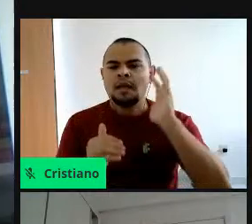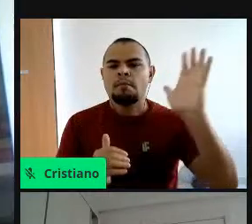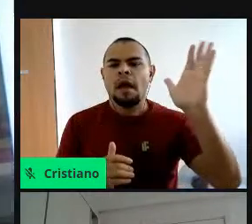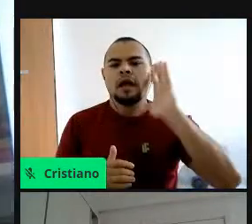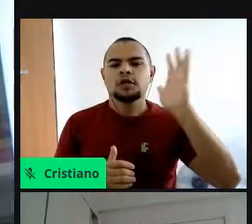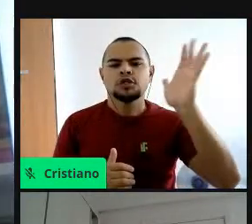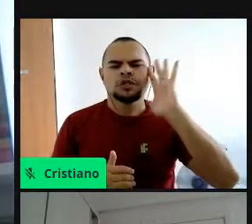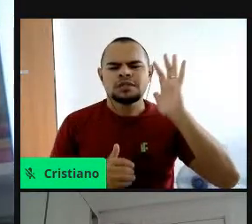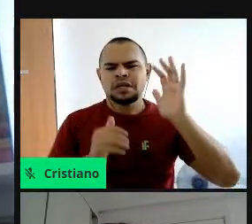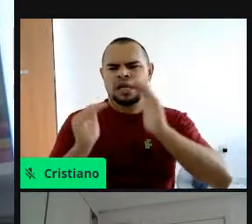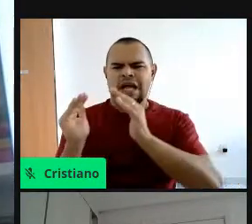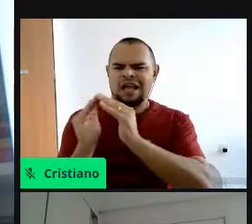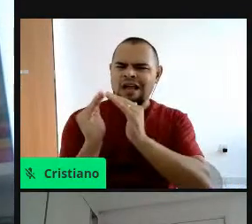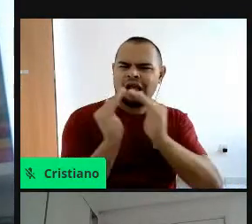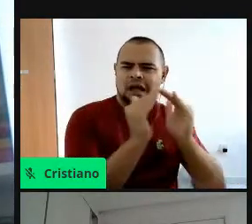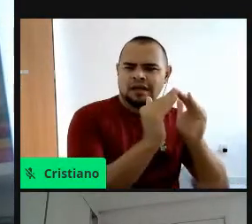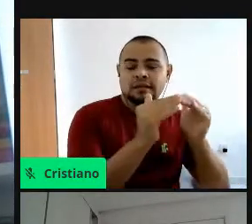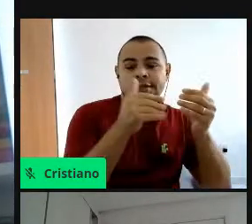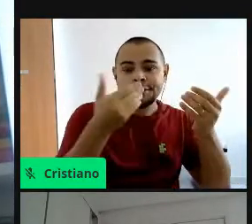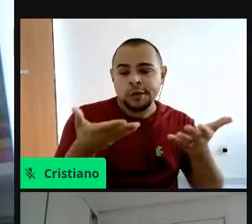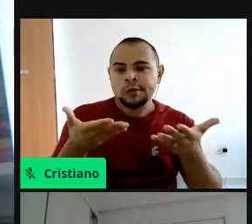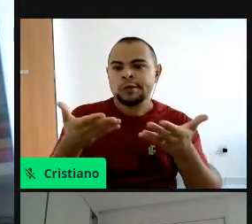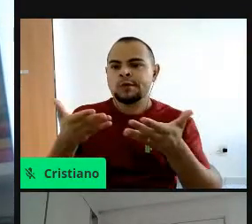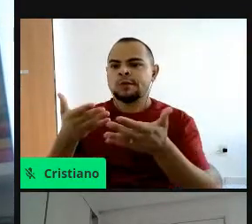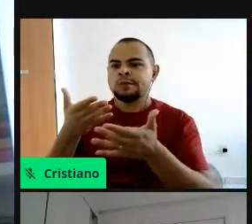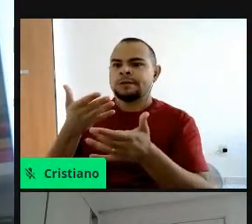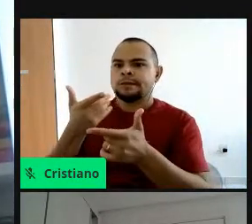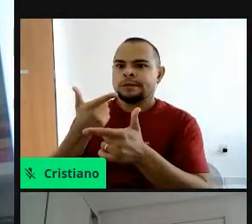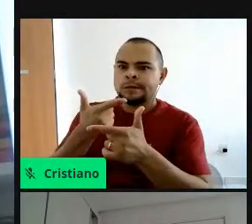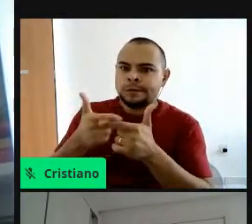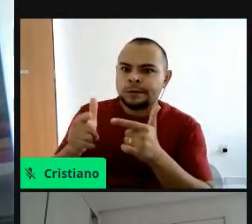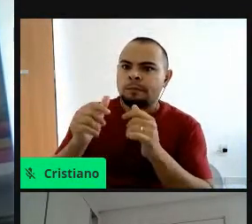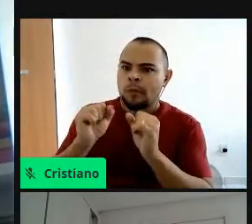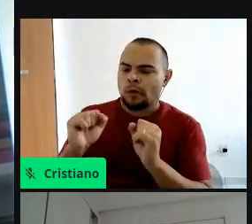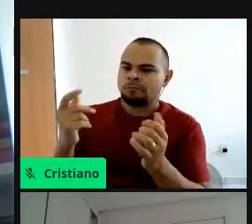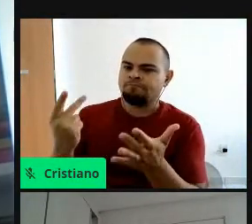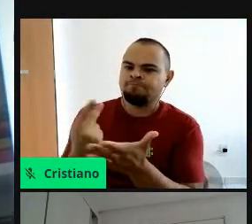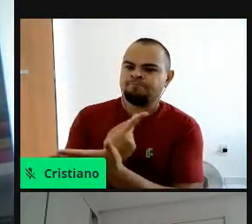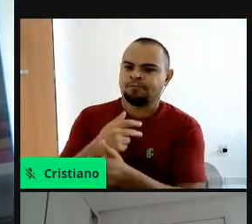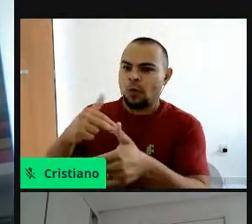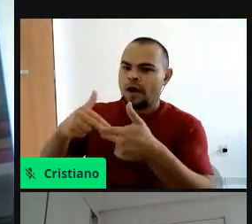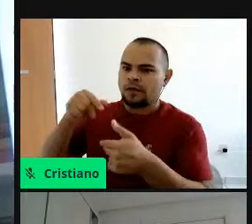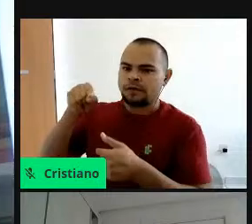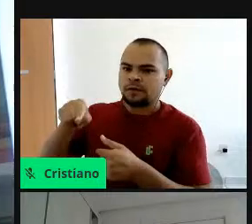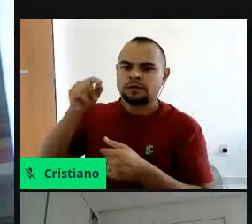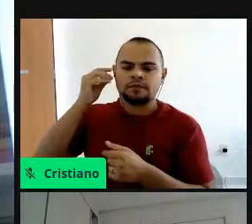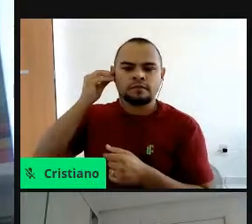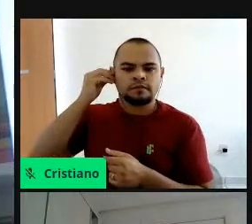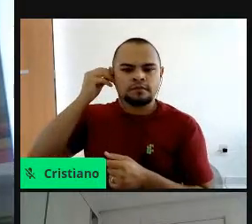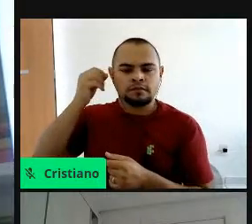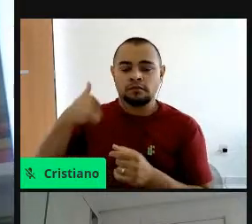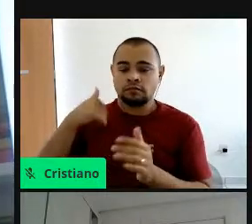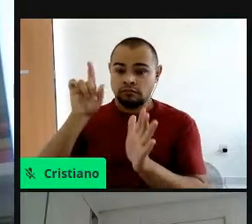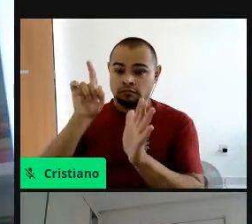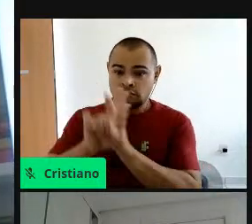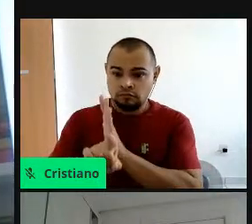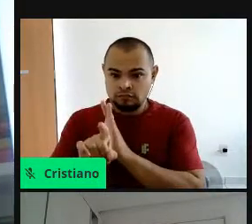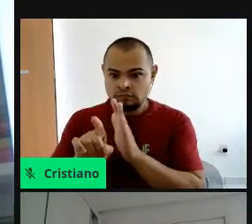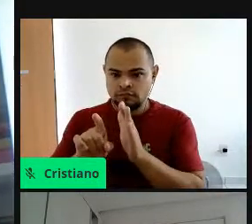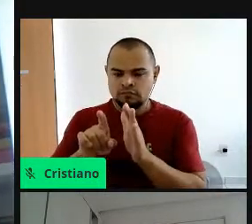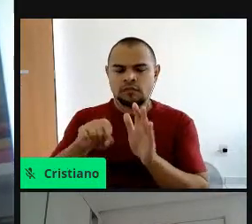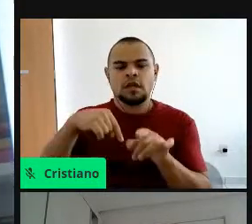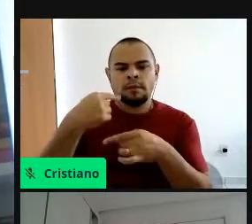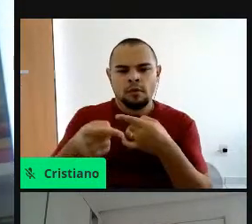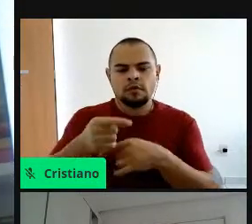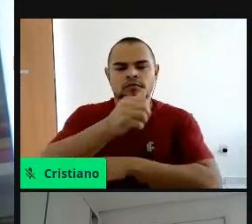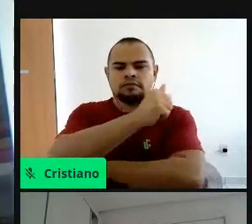casas, né, então, assim, o impacto é muito grande, realmente, né, e eu vou começar com uma pergunta e depois eu faço dos alunos